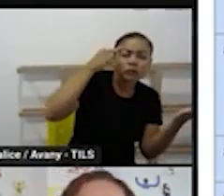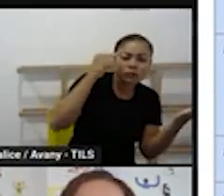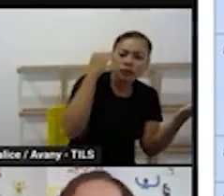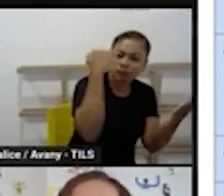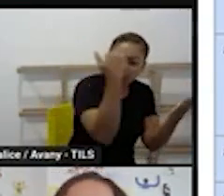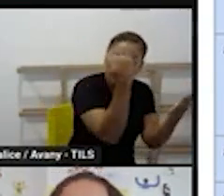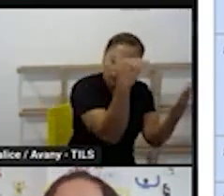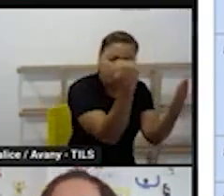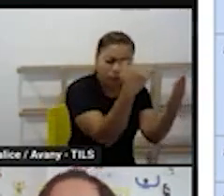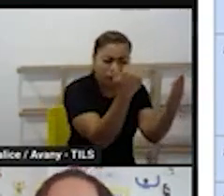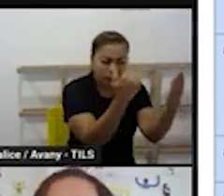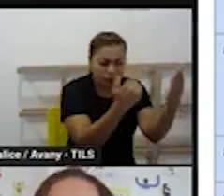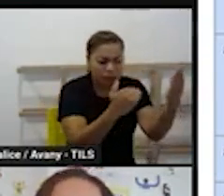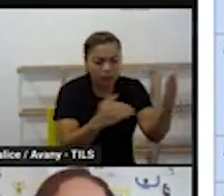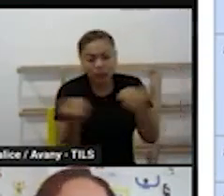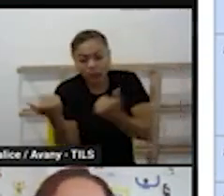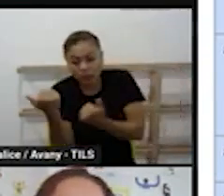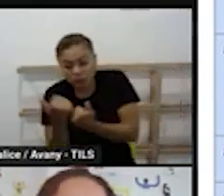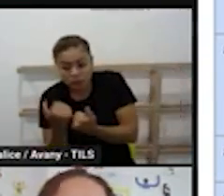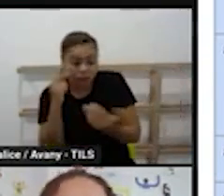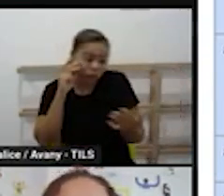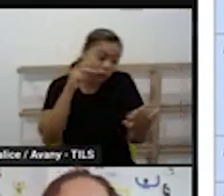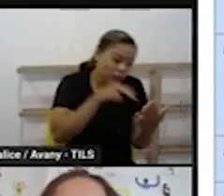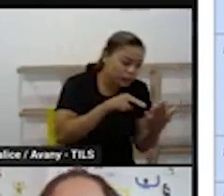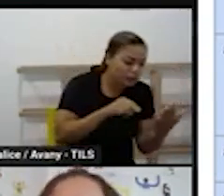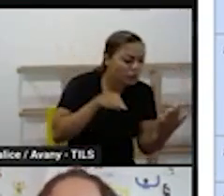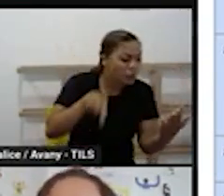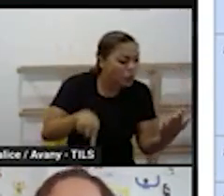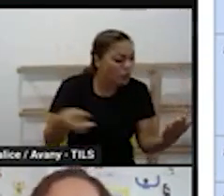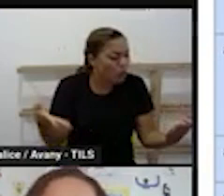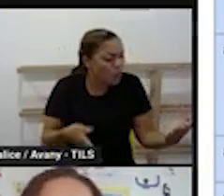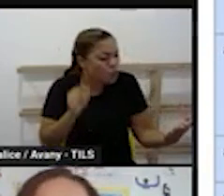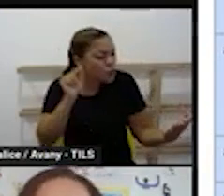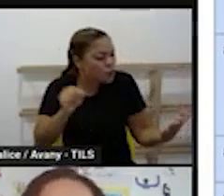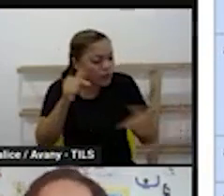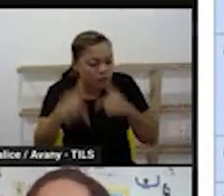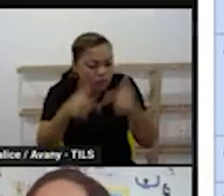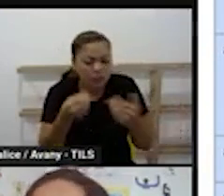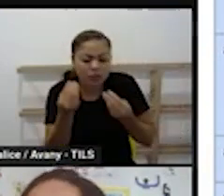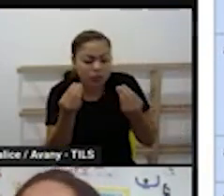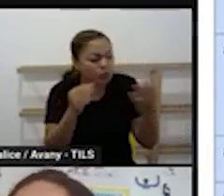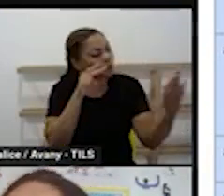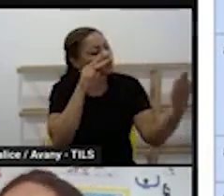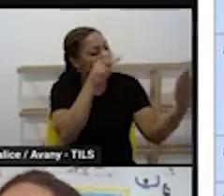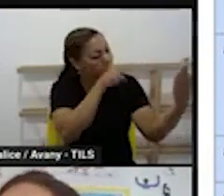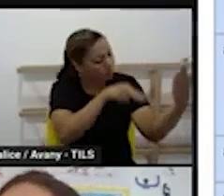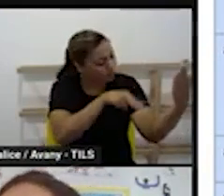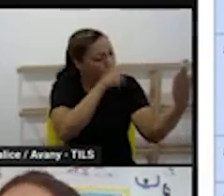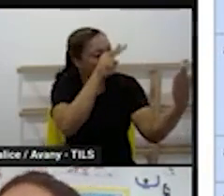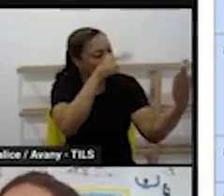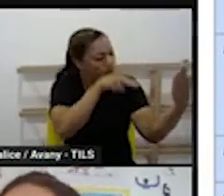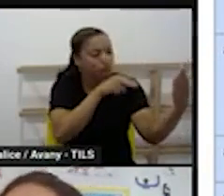tirar a minha reserva ele vai saber o que é que vai ser explorado na roda na quinta e na sexta-feira ok